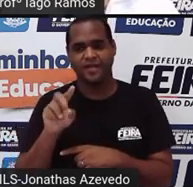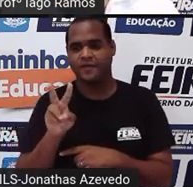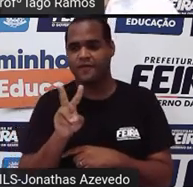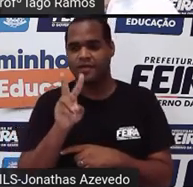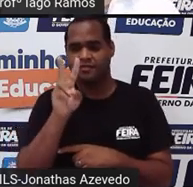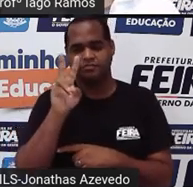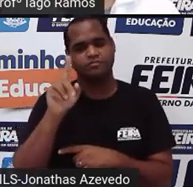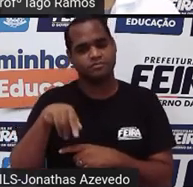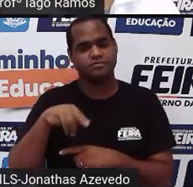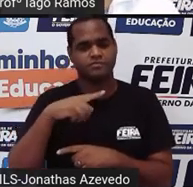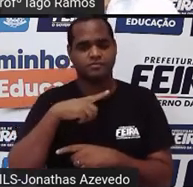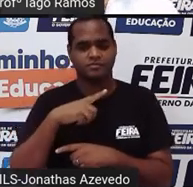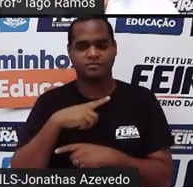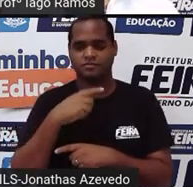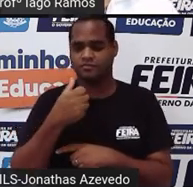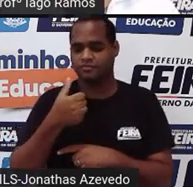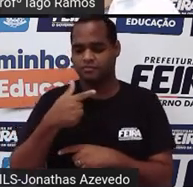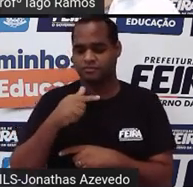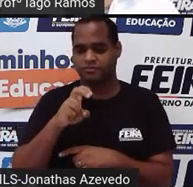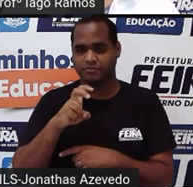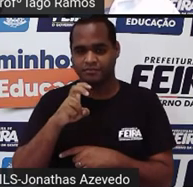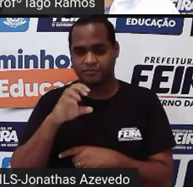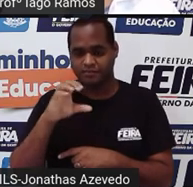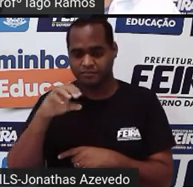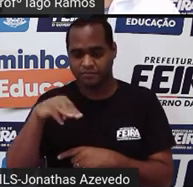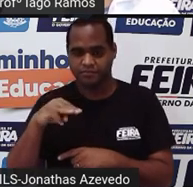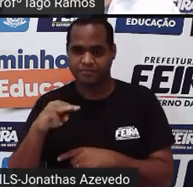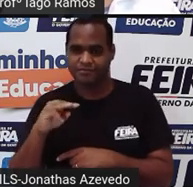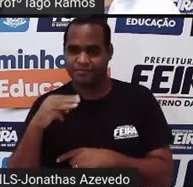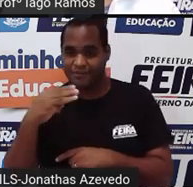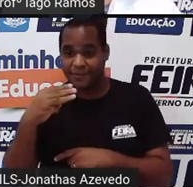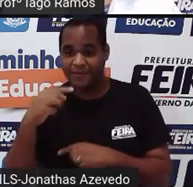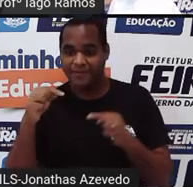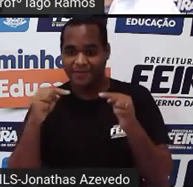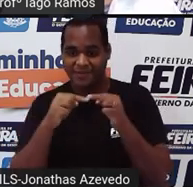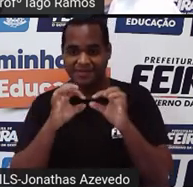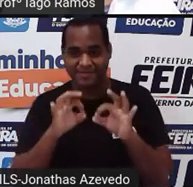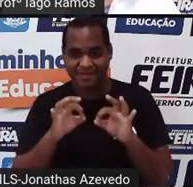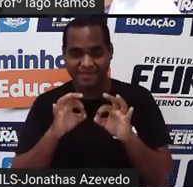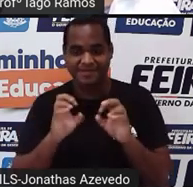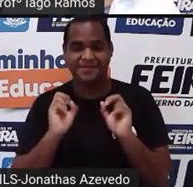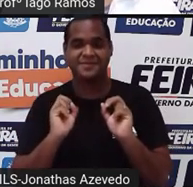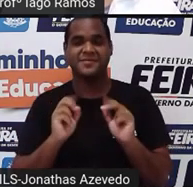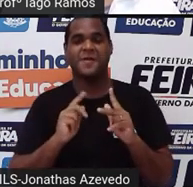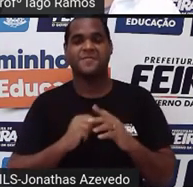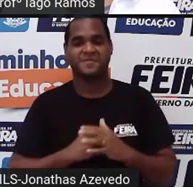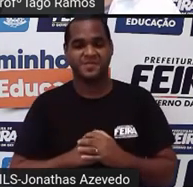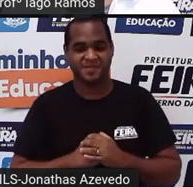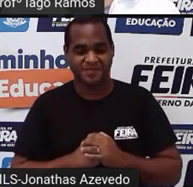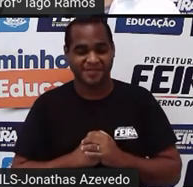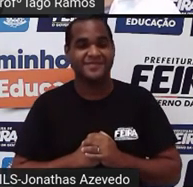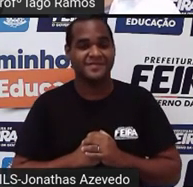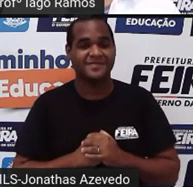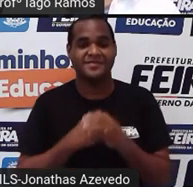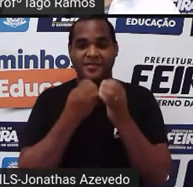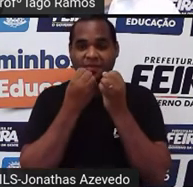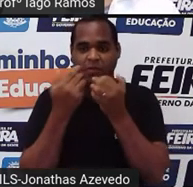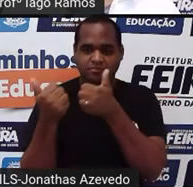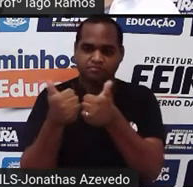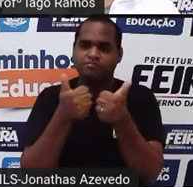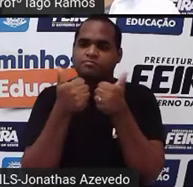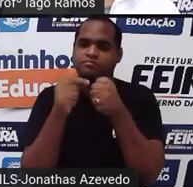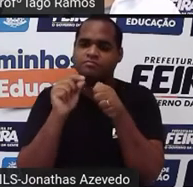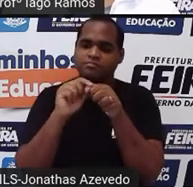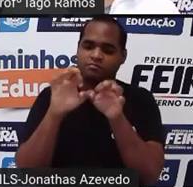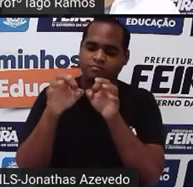centímetros cúbicos, tá bom? Bom, então é isso aí. Vamos